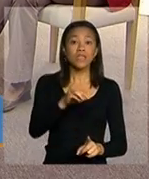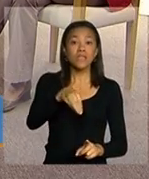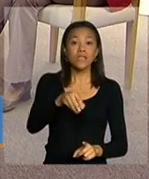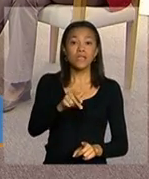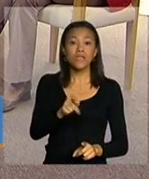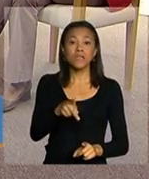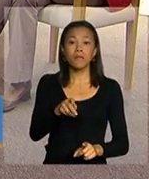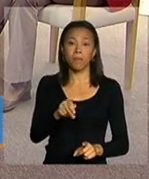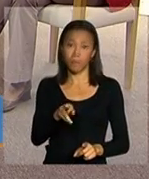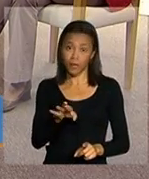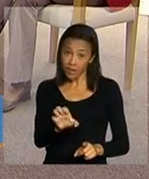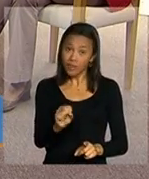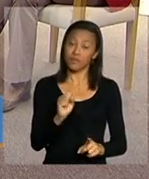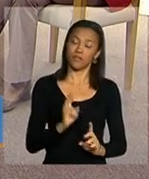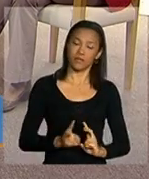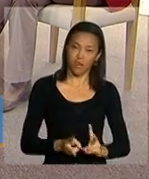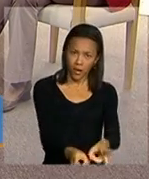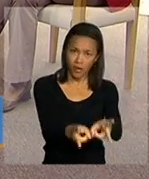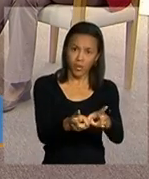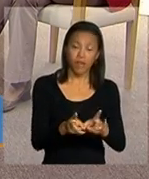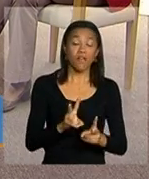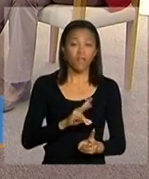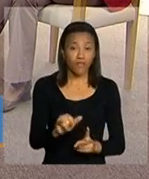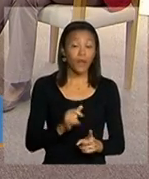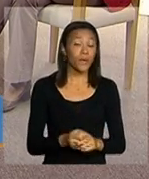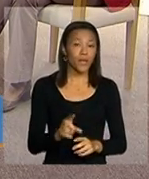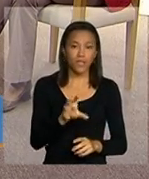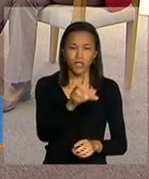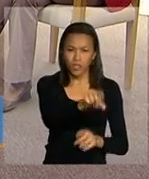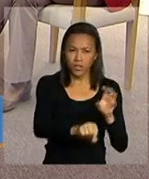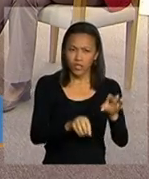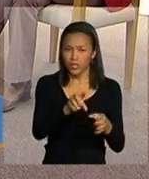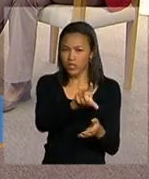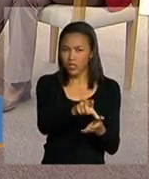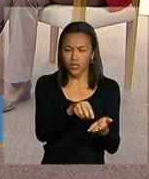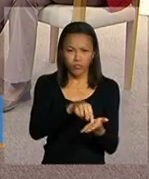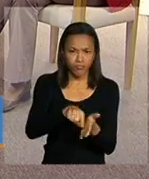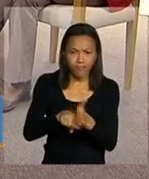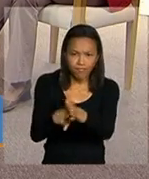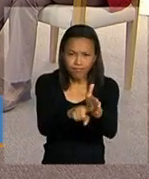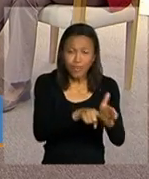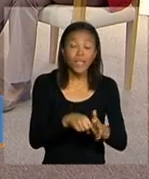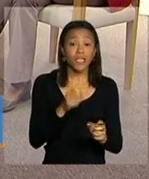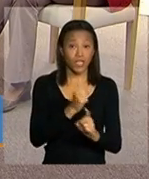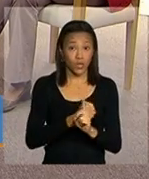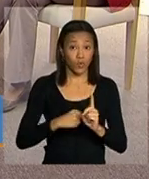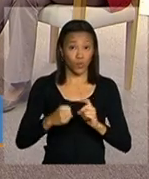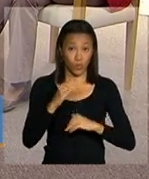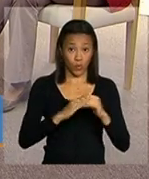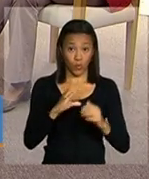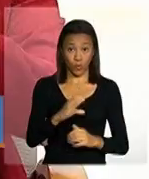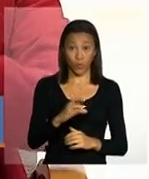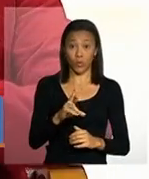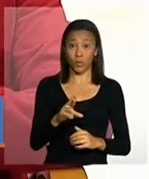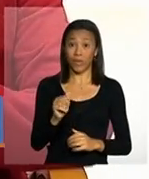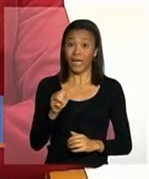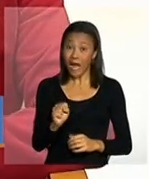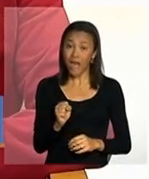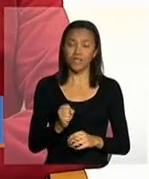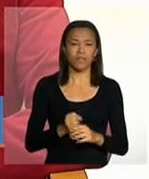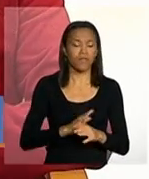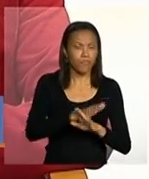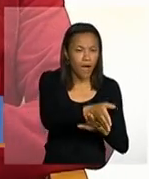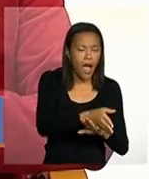vigilância socioassistencial vai territorializar essas famílias para que os CRAS iniciem a buscativa dessas famílias e promovam o